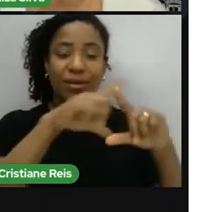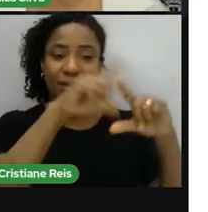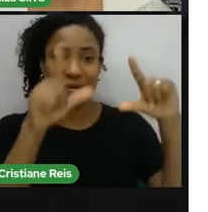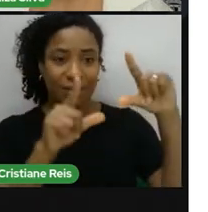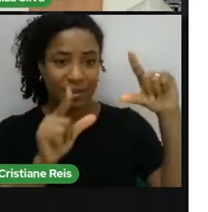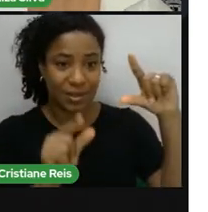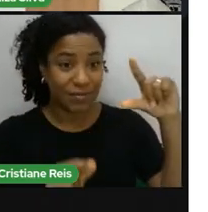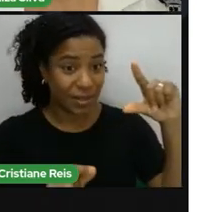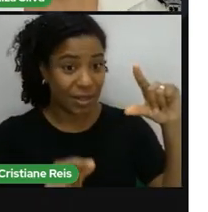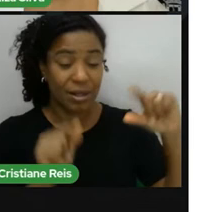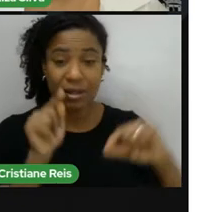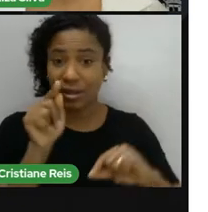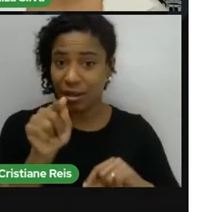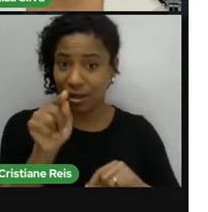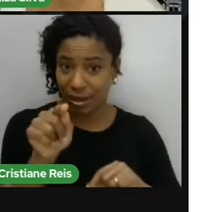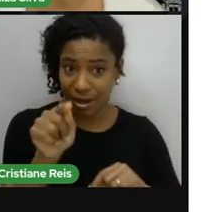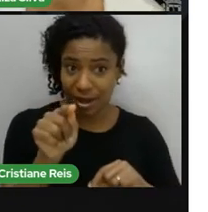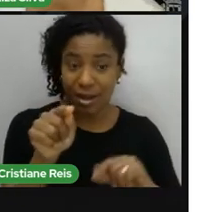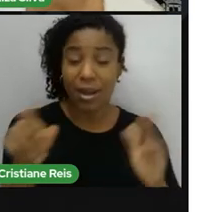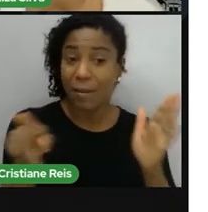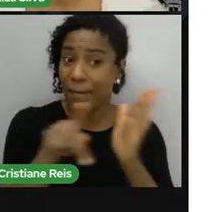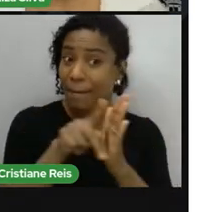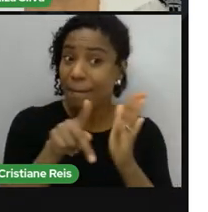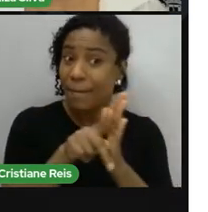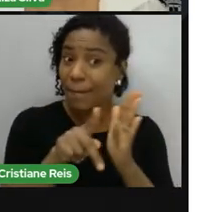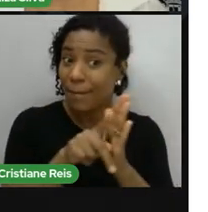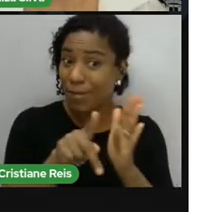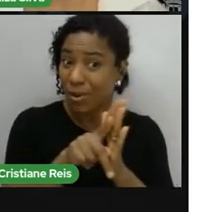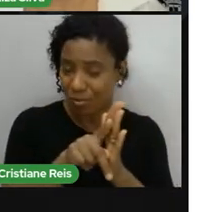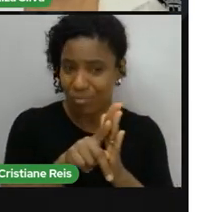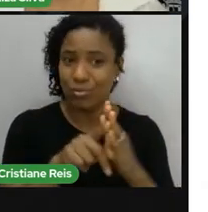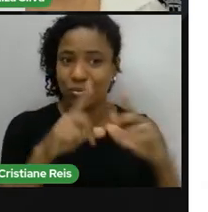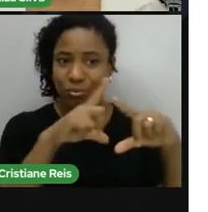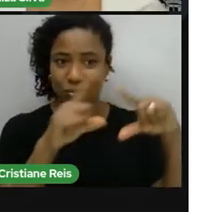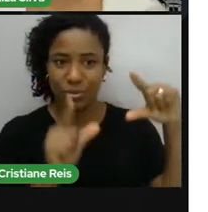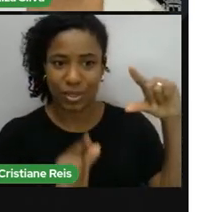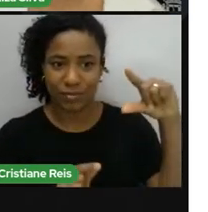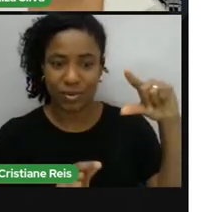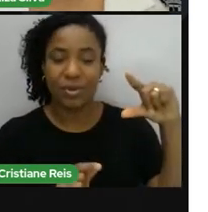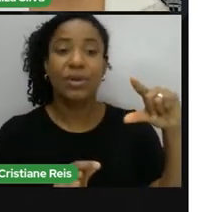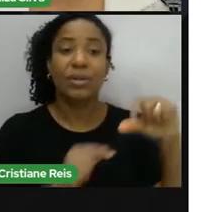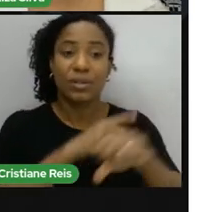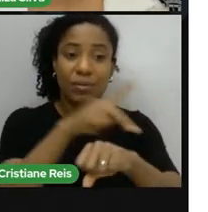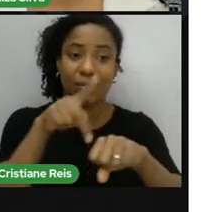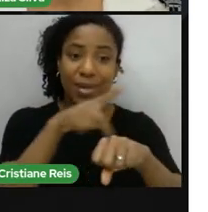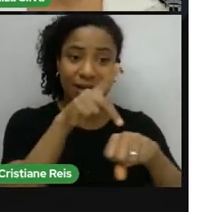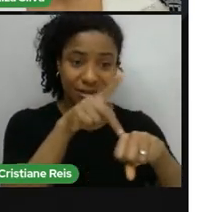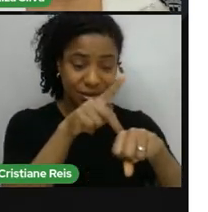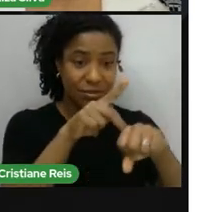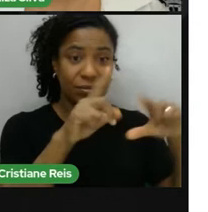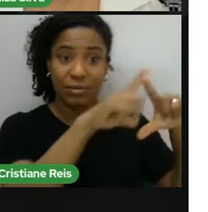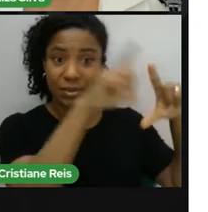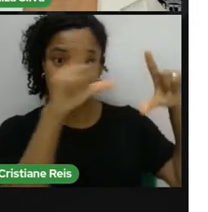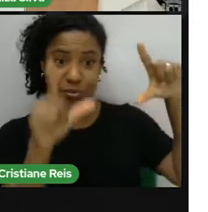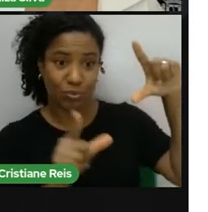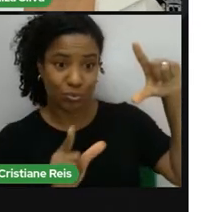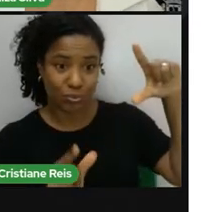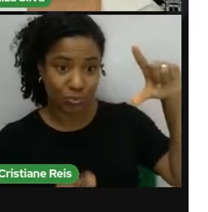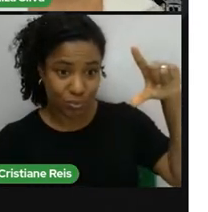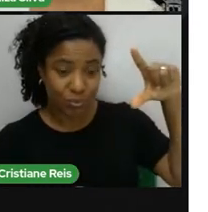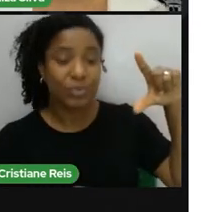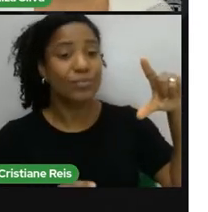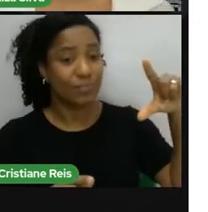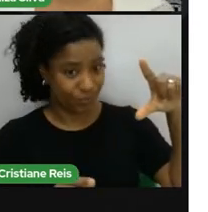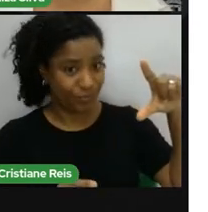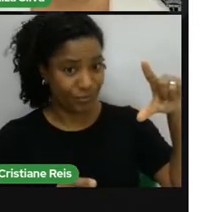Oficialmente República da África do Sul É um país localizado No extremo sul da África Entre os oceanos